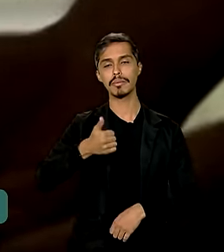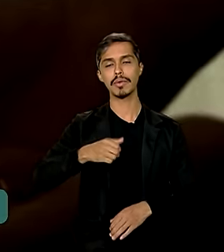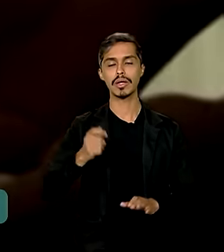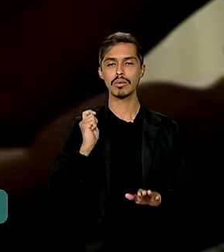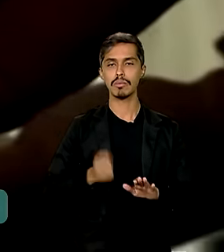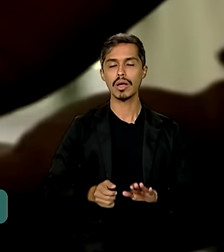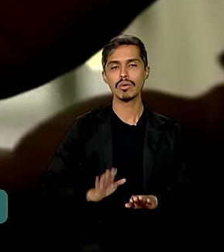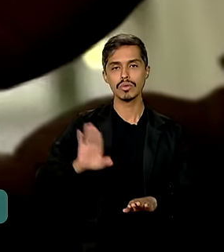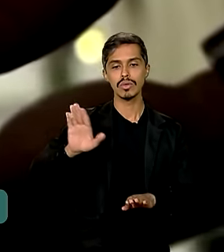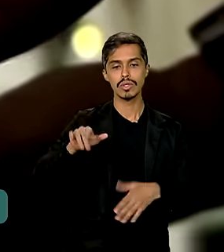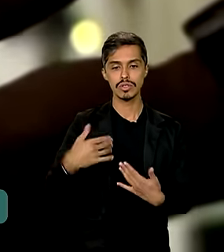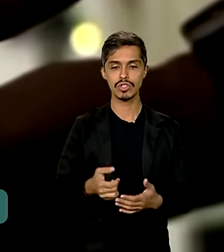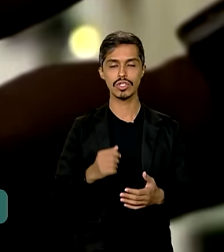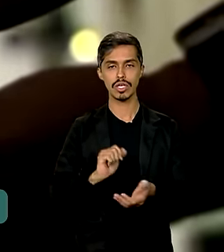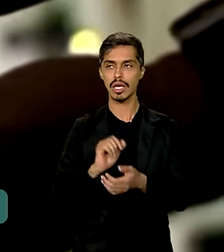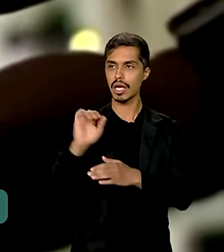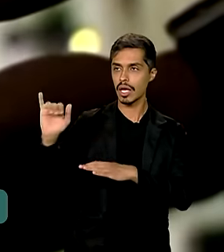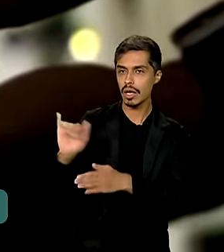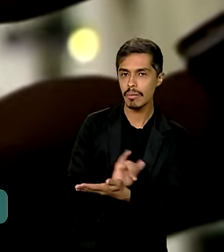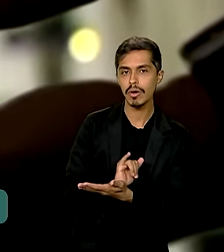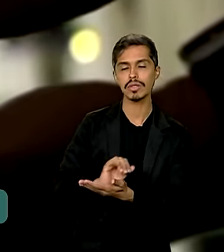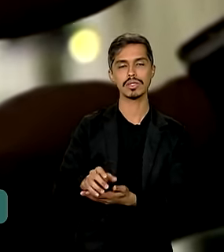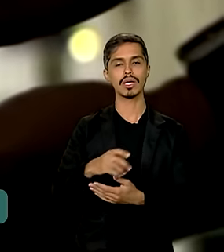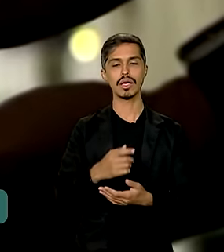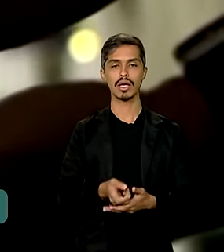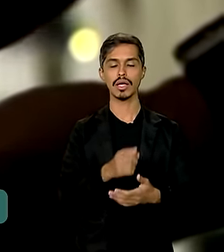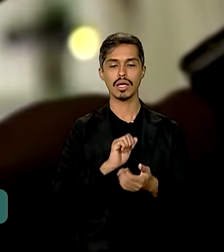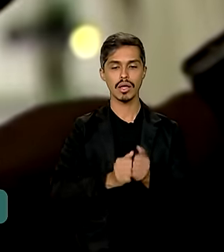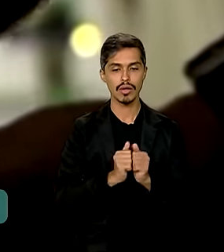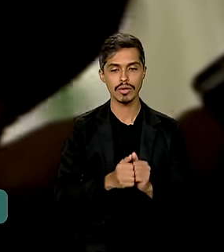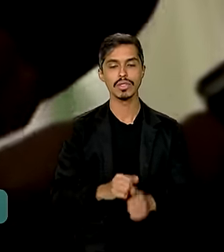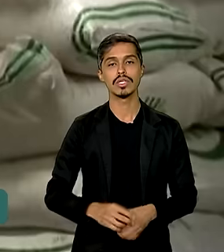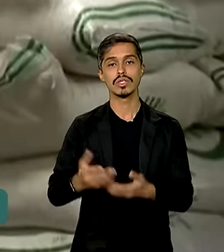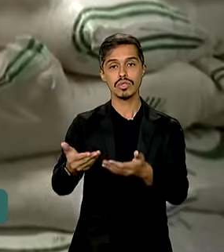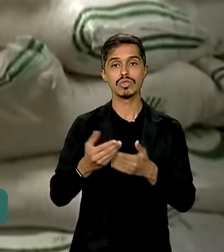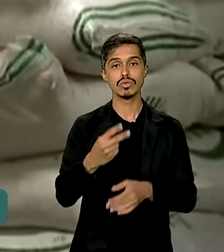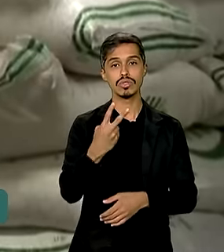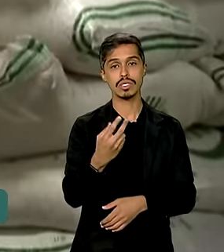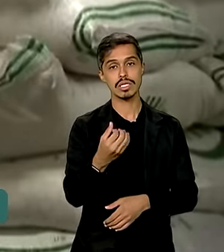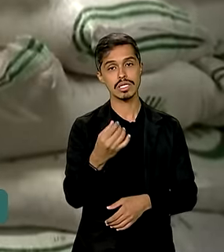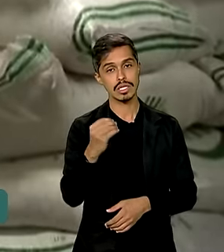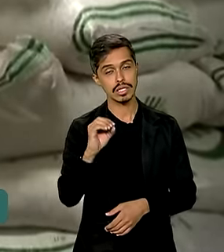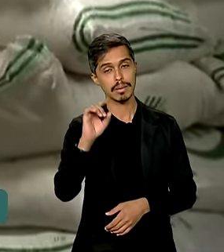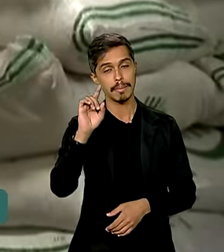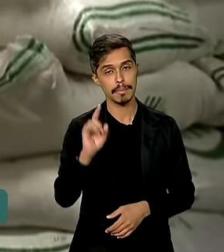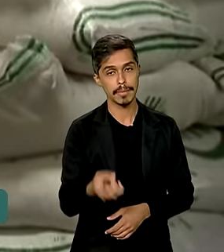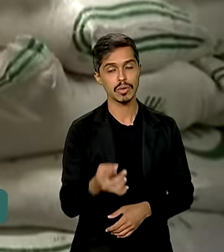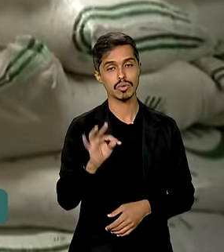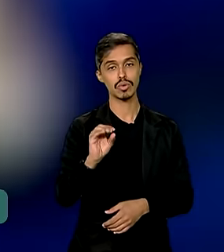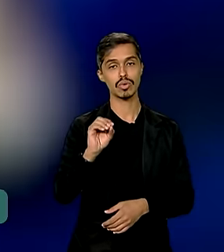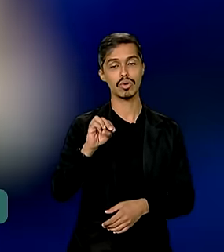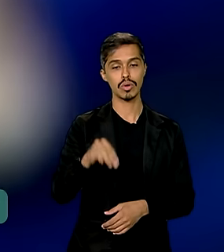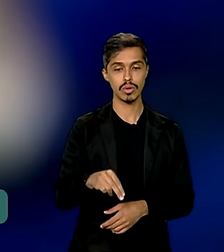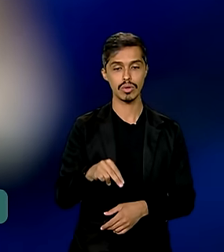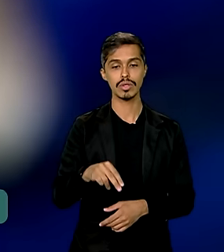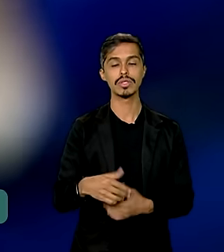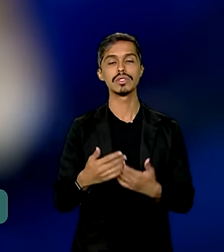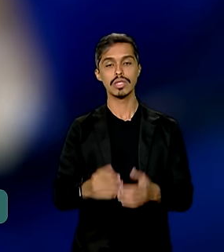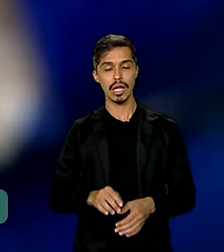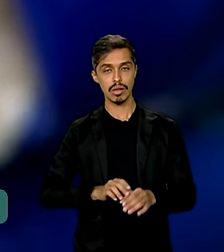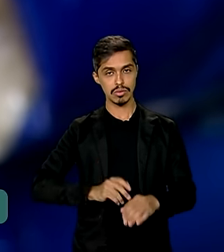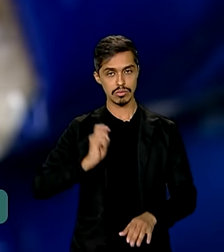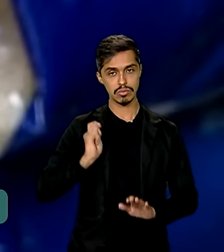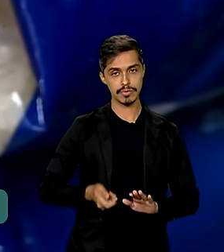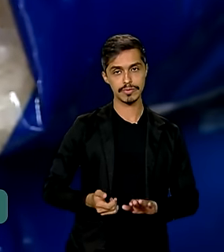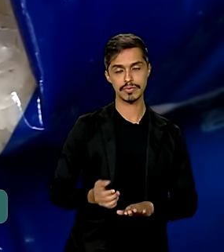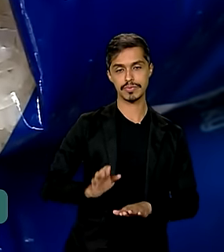compra de arroz importado. Foram adquiridas 263 mil toneladas. O leilão é para diminuir